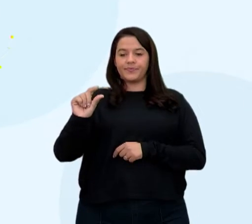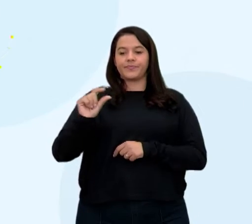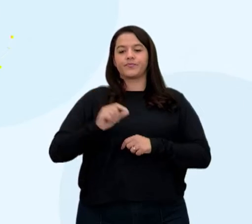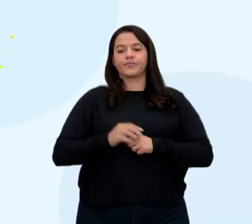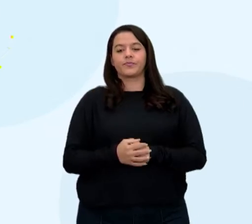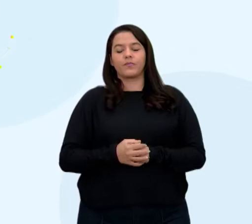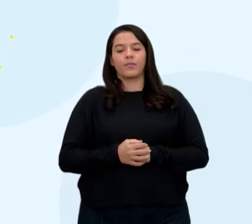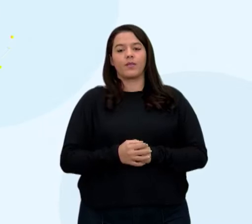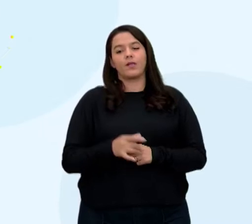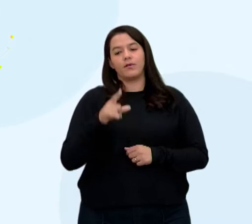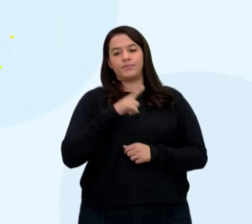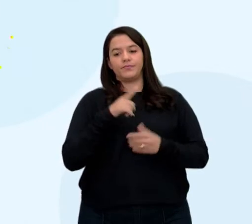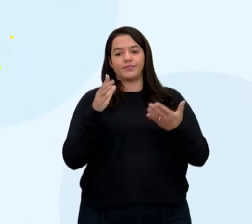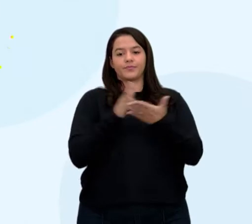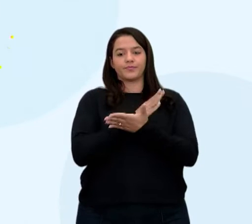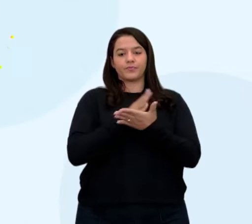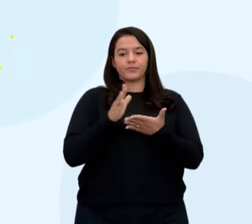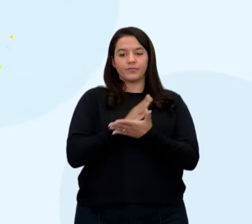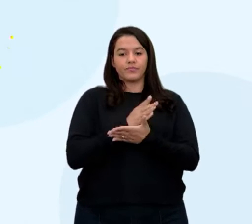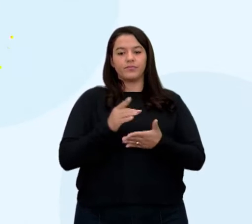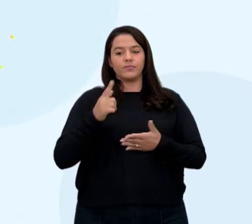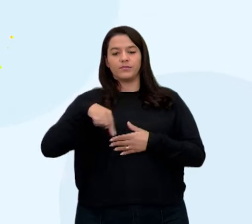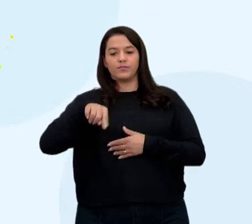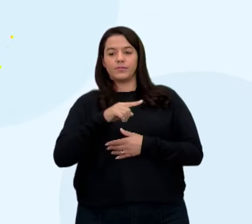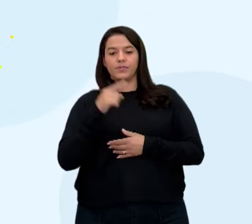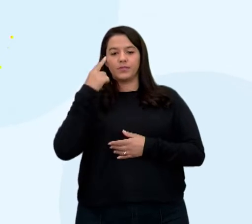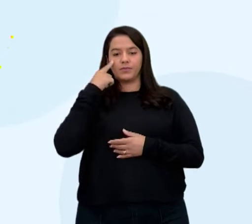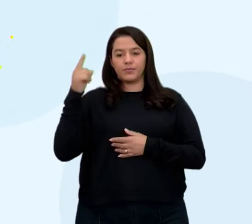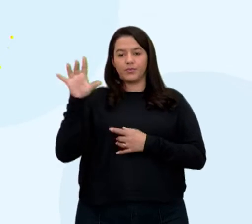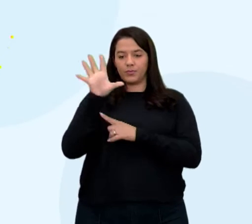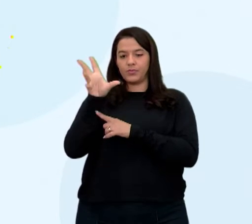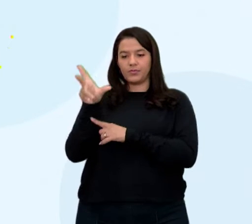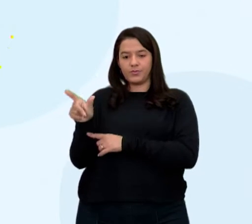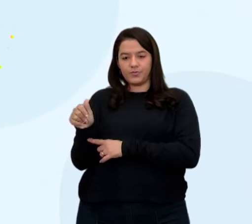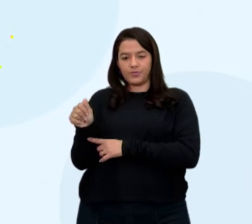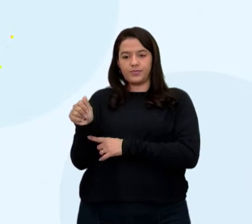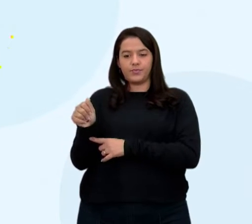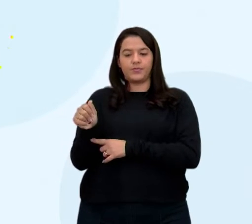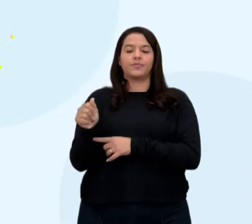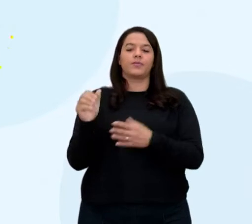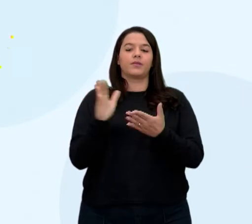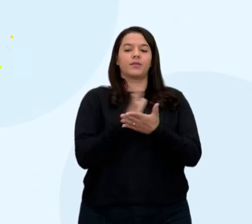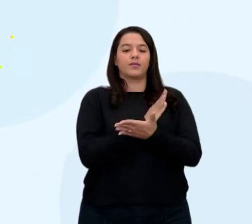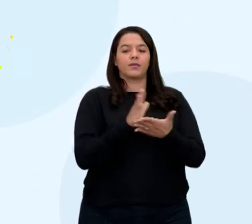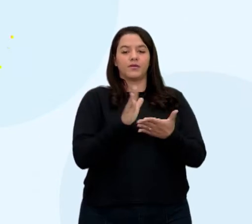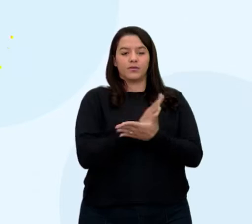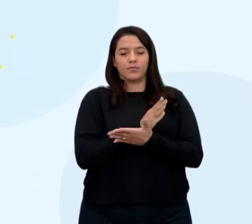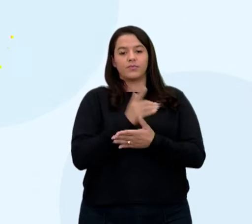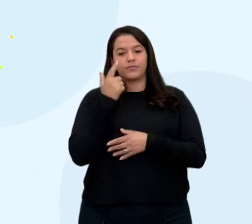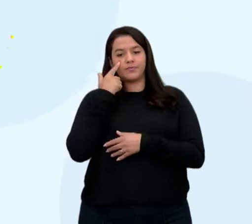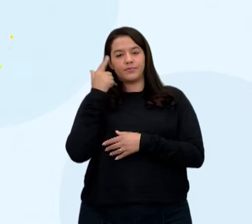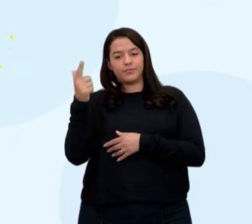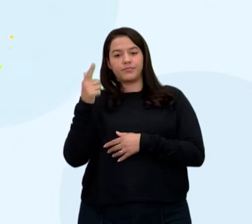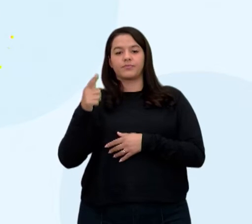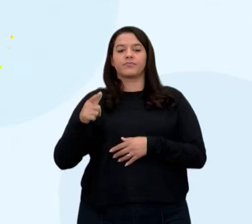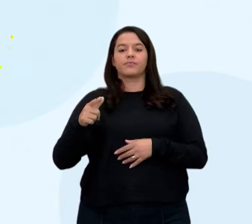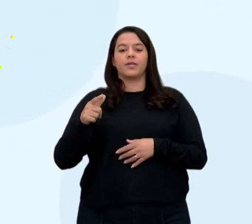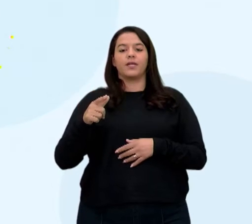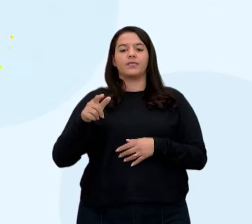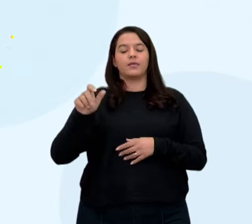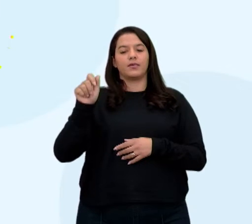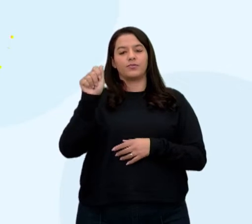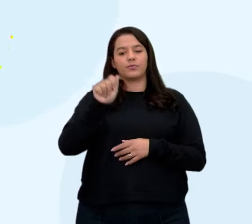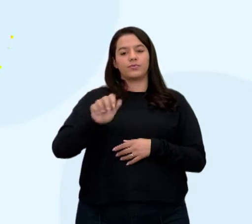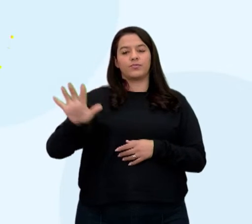boa parte desses países no continente africano, e alguns aí no continente asiático,